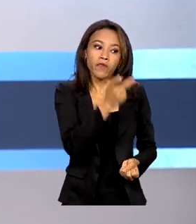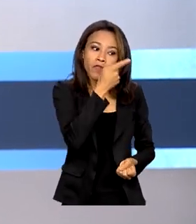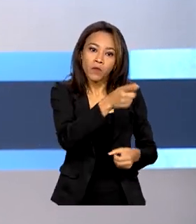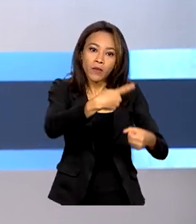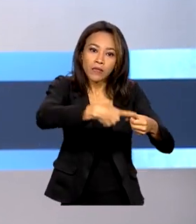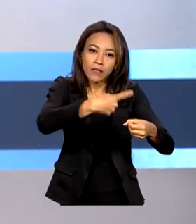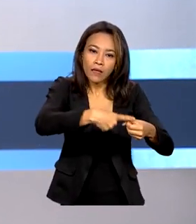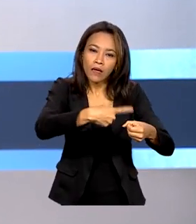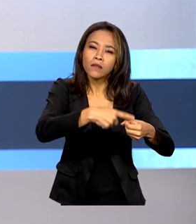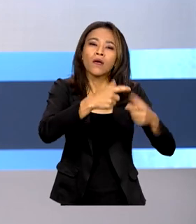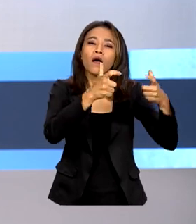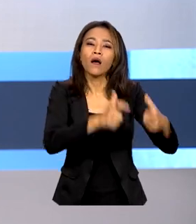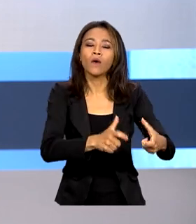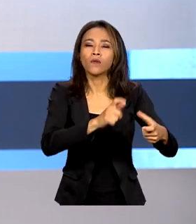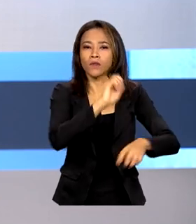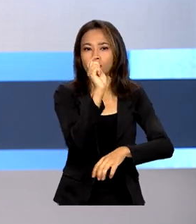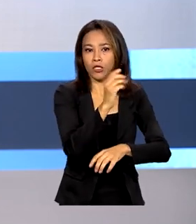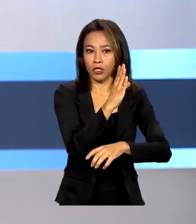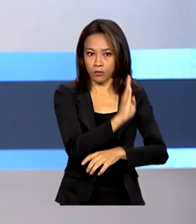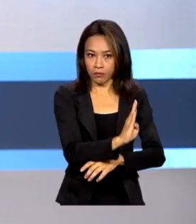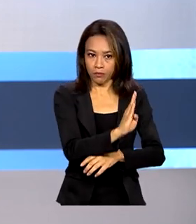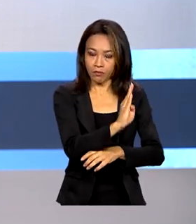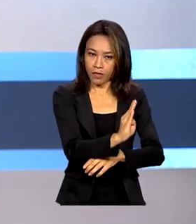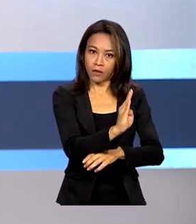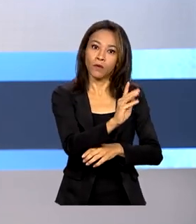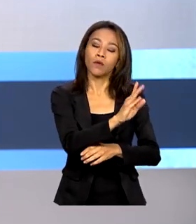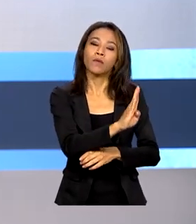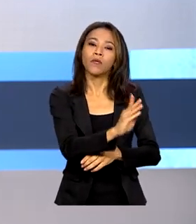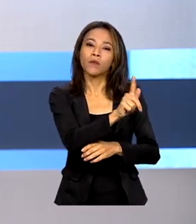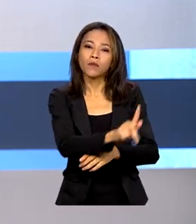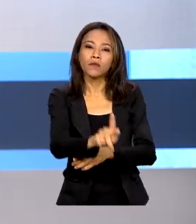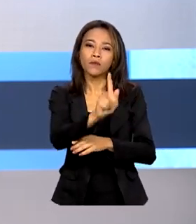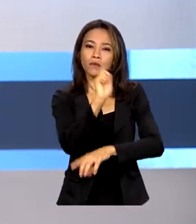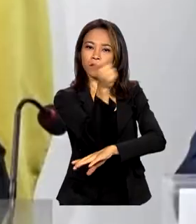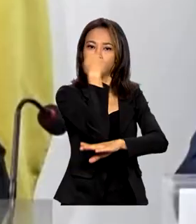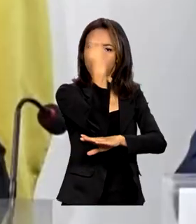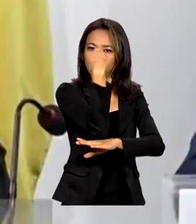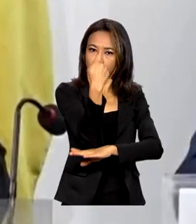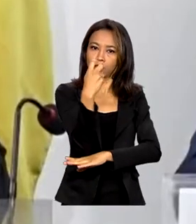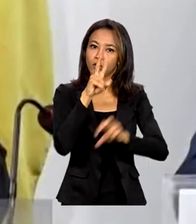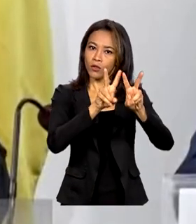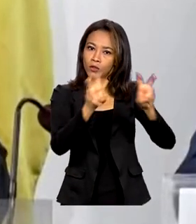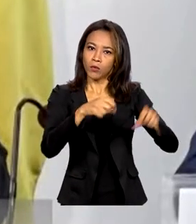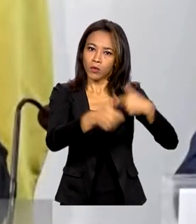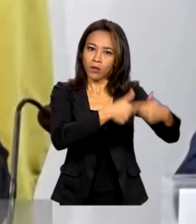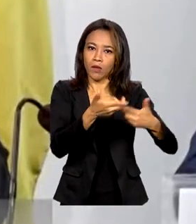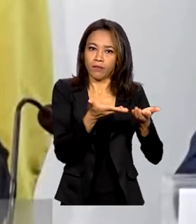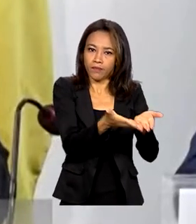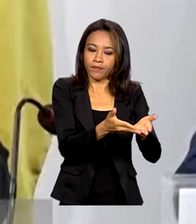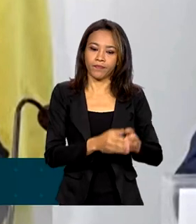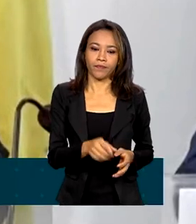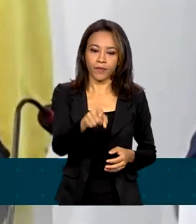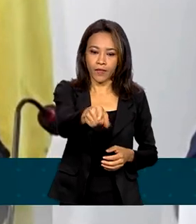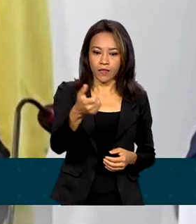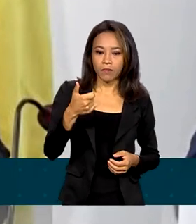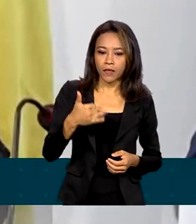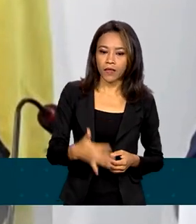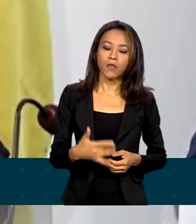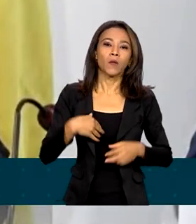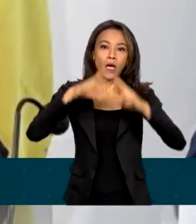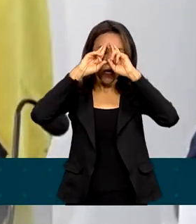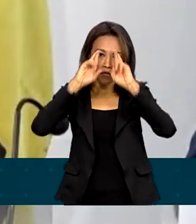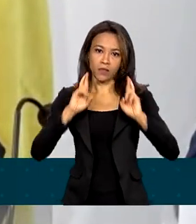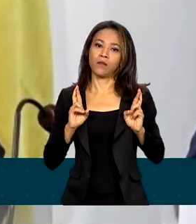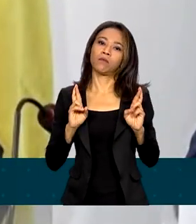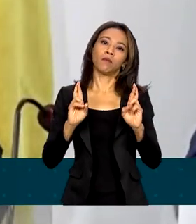Gonçalves, no Rio Grande do Sul, depois das denúncias envolvendo vinícolas na região. Primeiro, respeito absoluto aos direitos